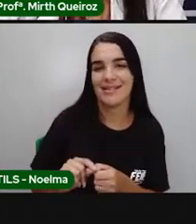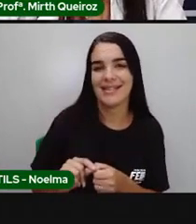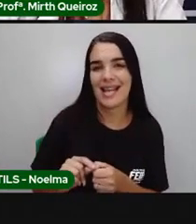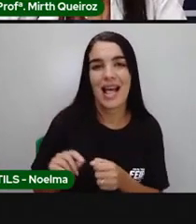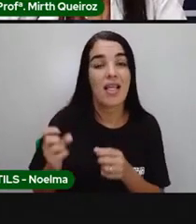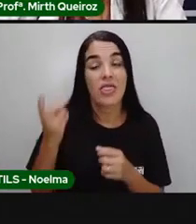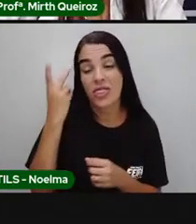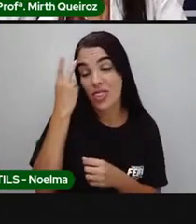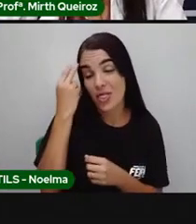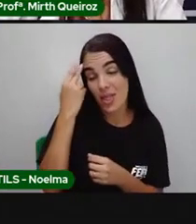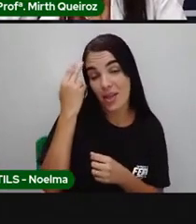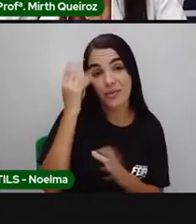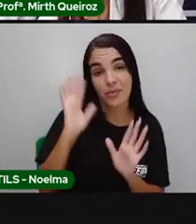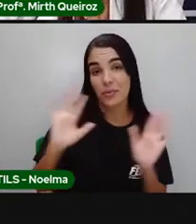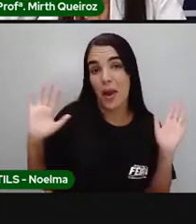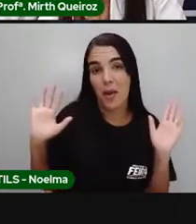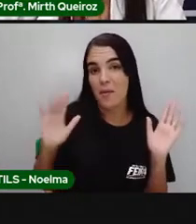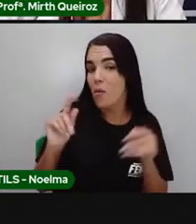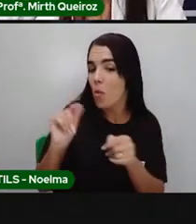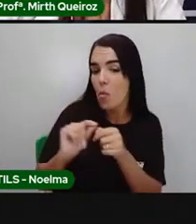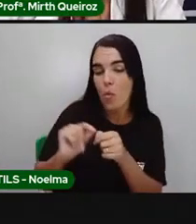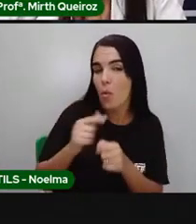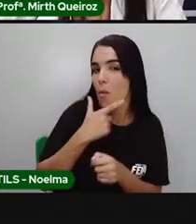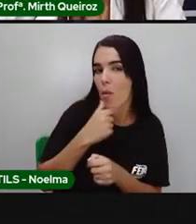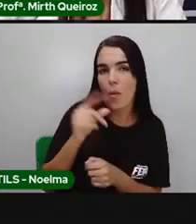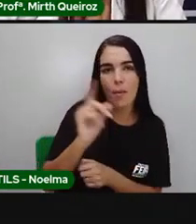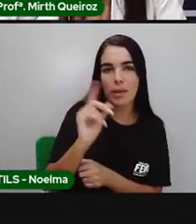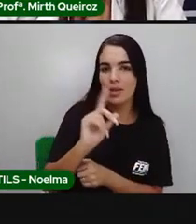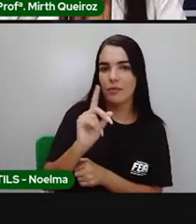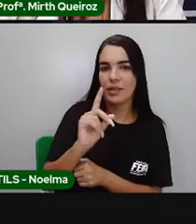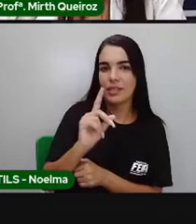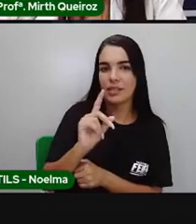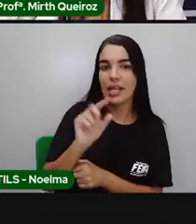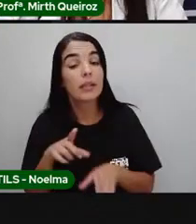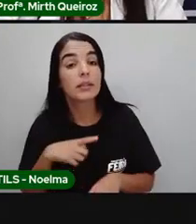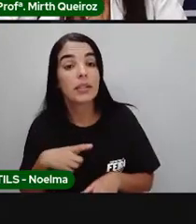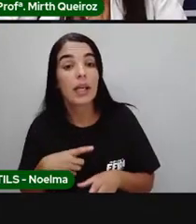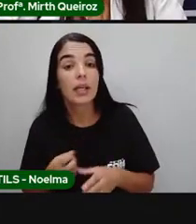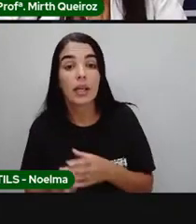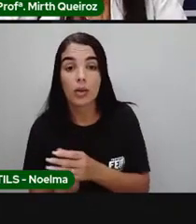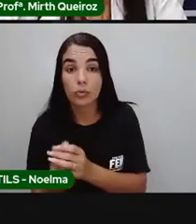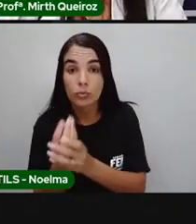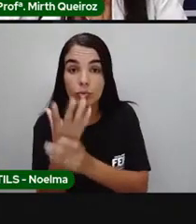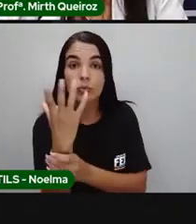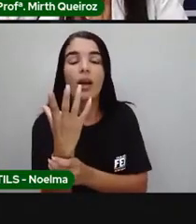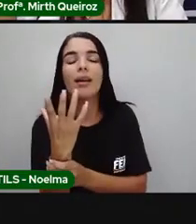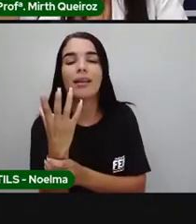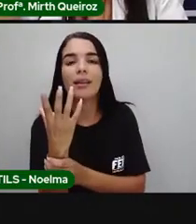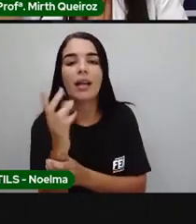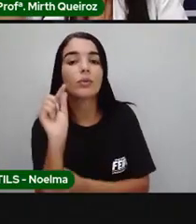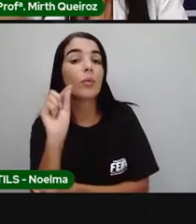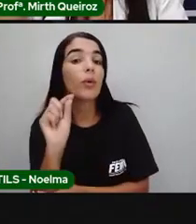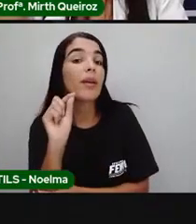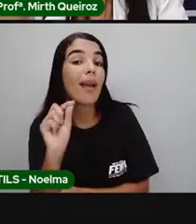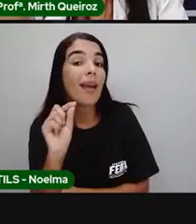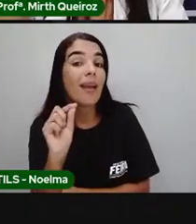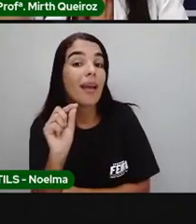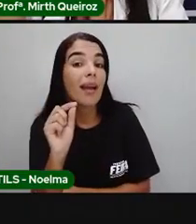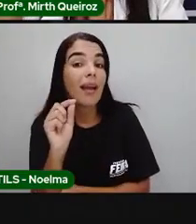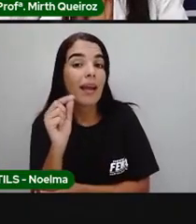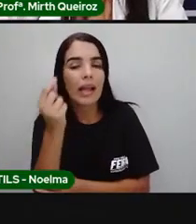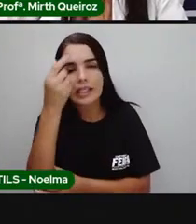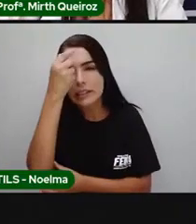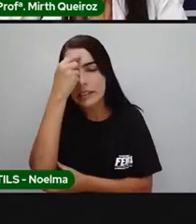existem naturalmente, sem a intervenção do homem, não foi criado pelo homem. Os artificiais que são, que compreendem